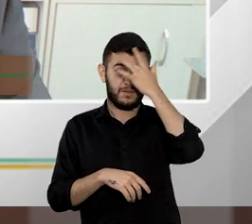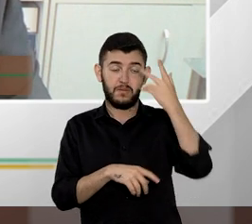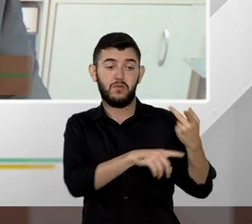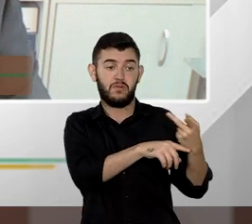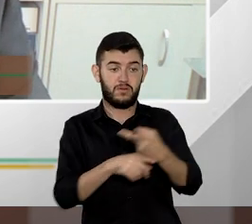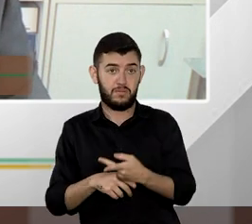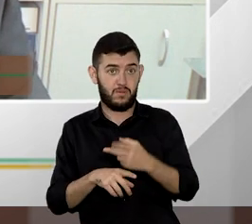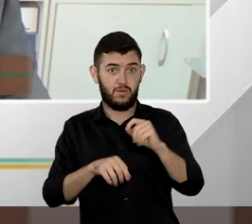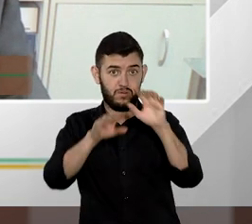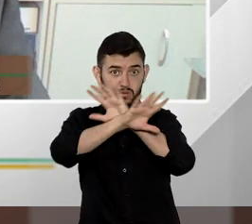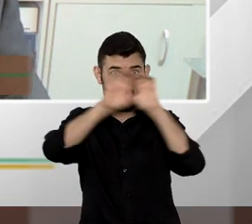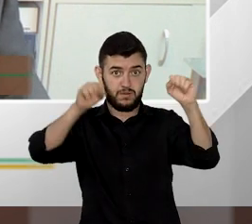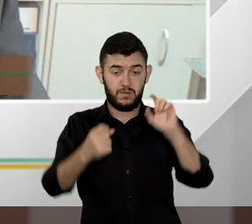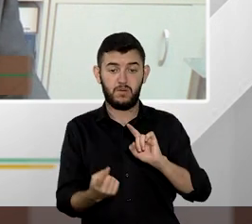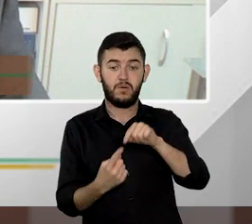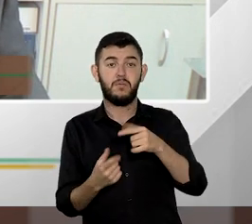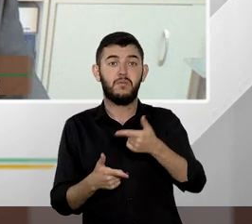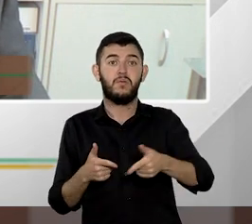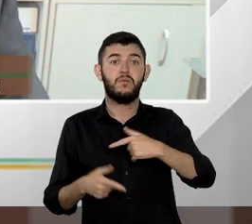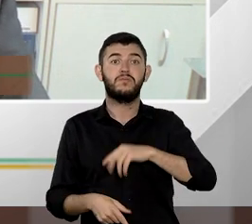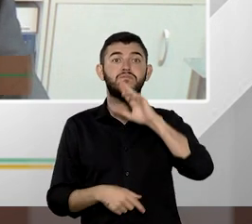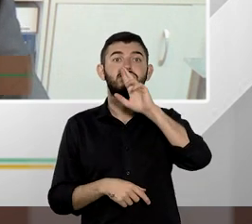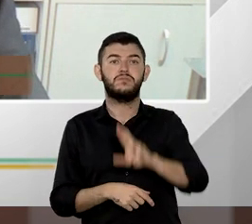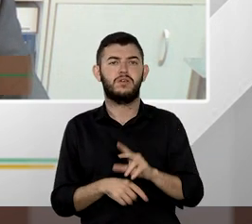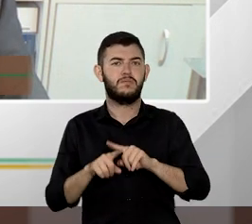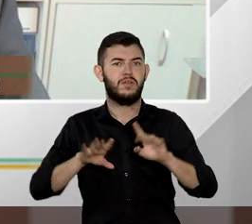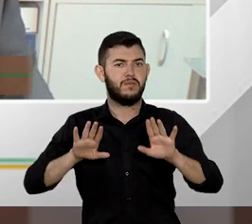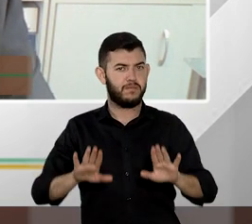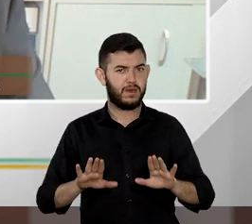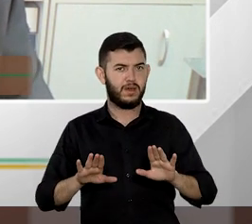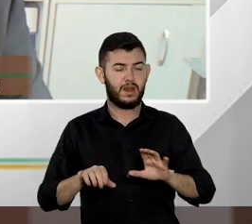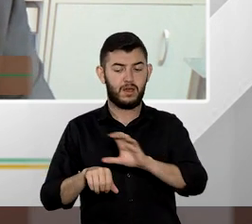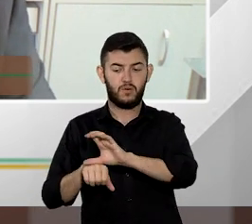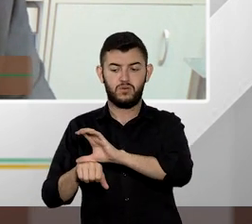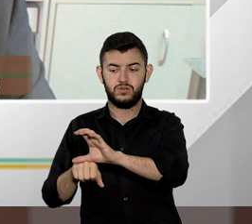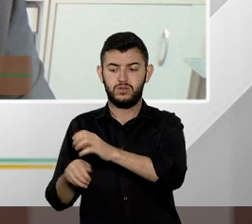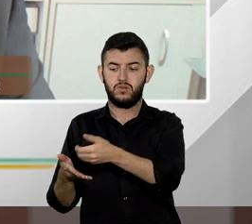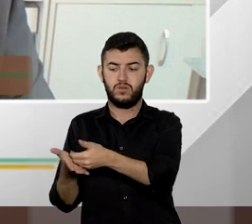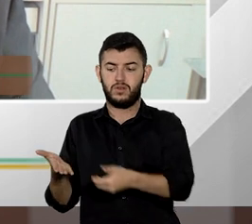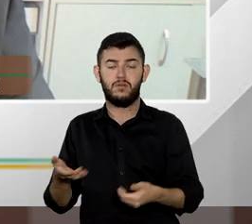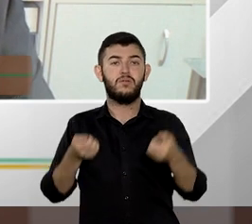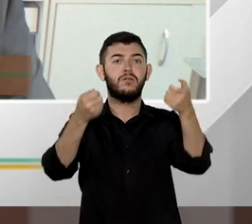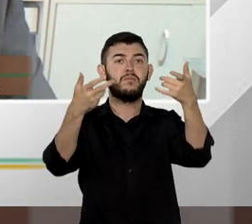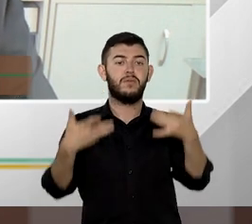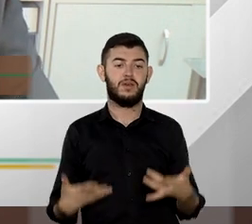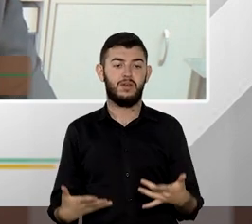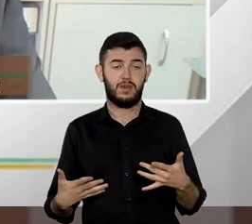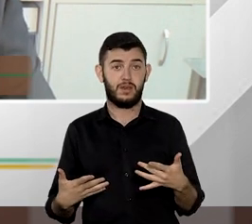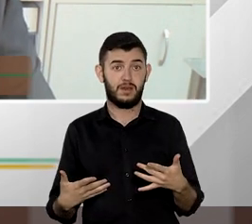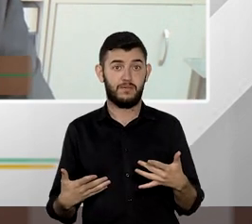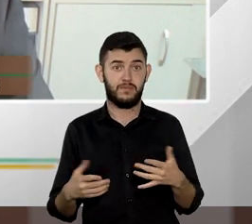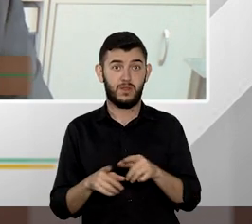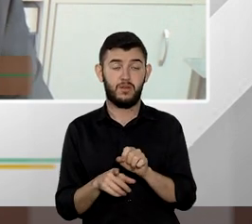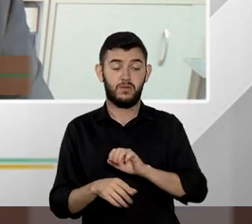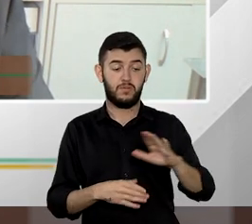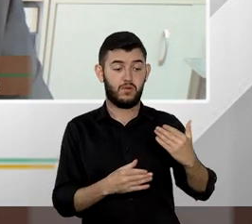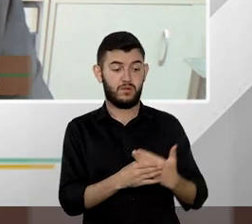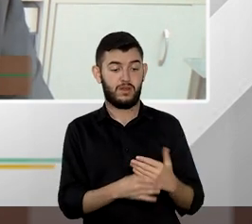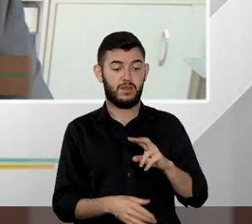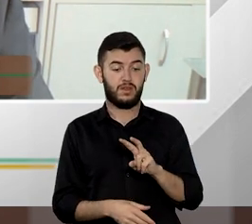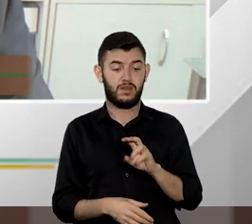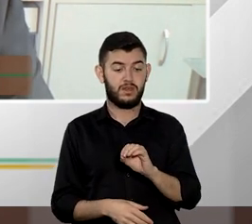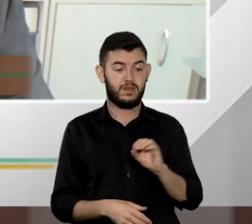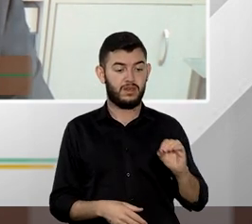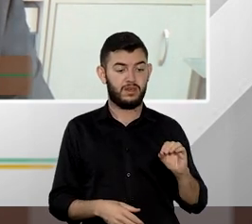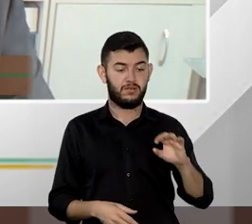constituinte diz que nas demandas acima de 500 salários mínimos nós vamos conseguir ter acesso